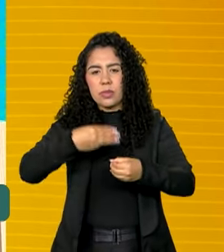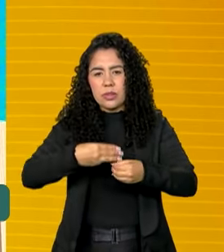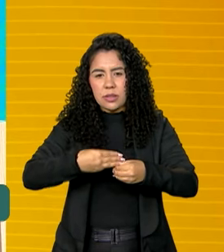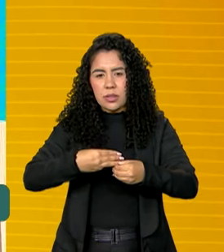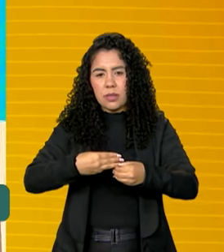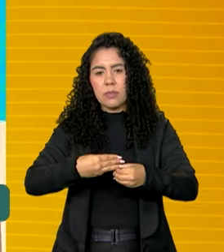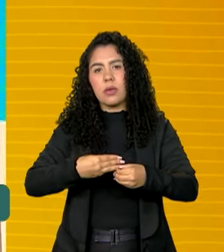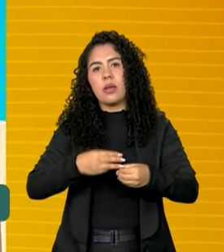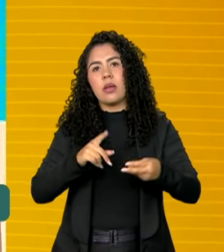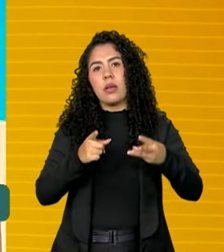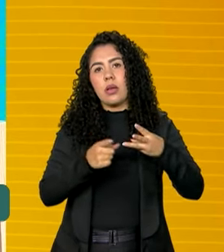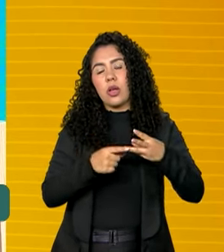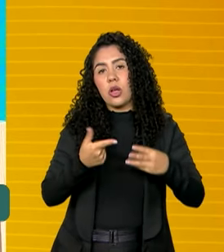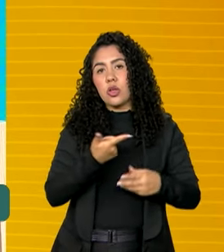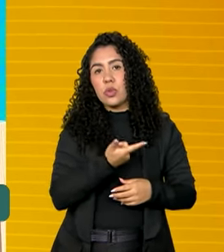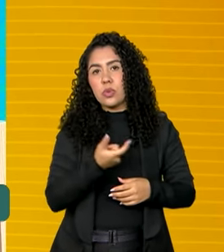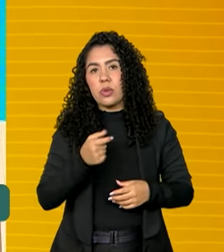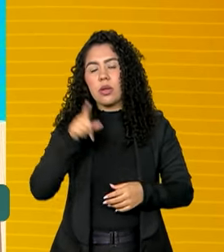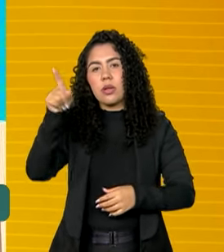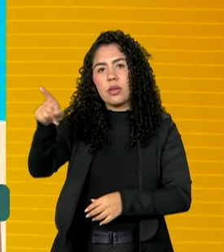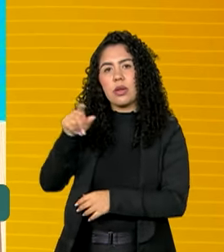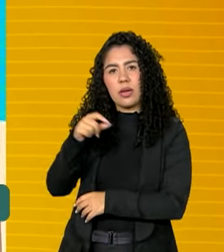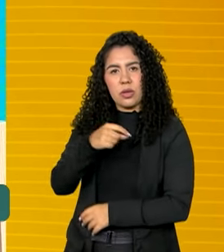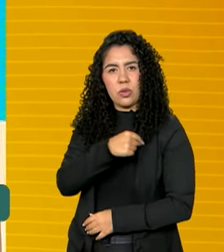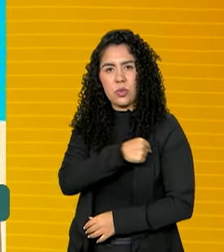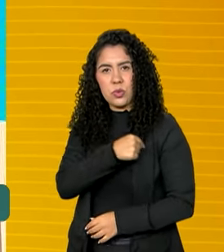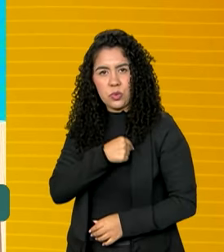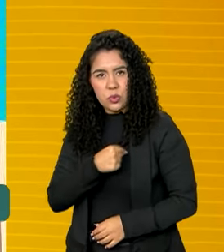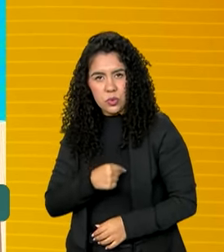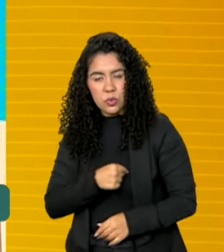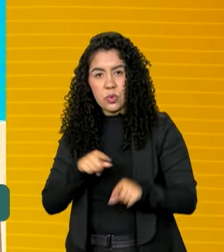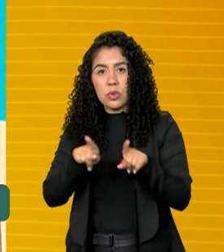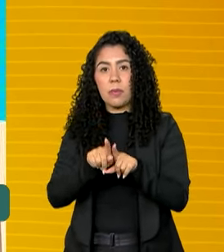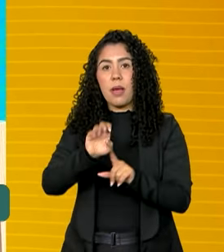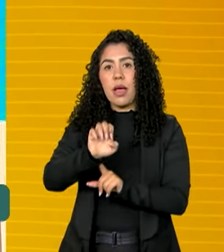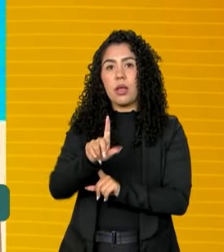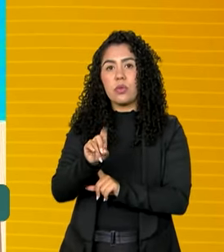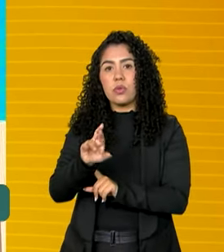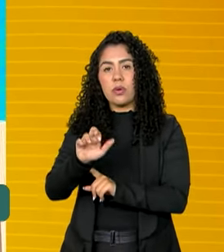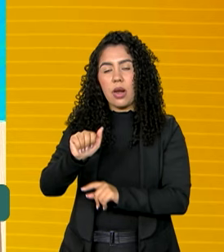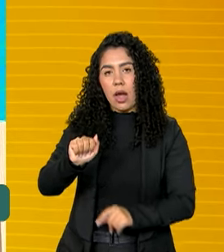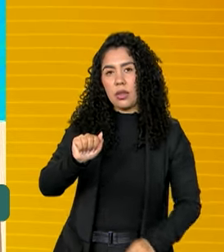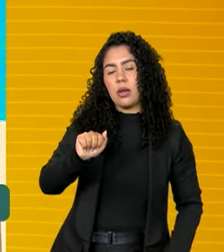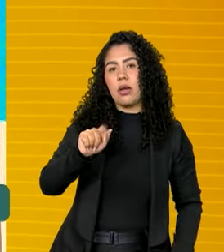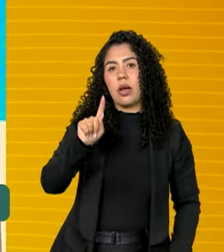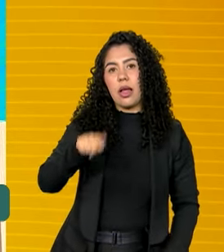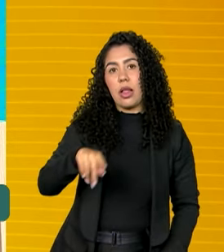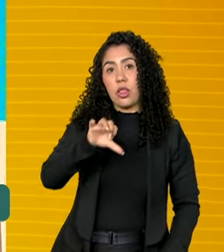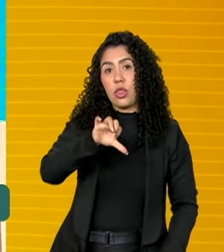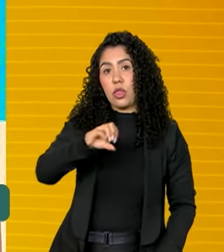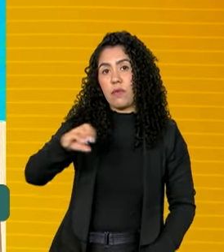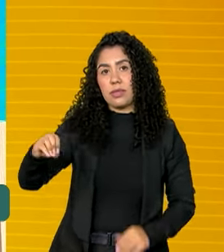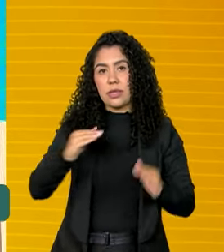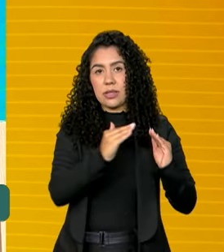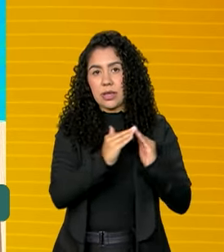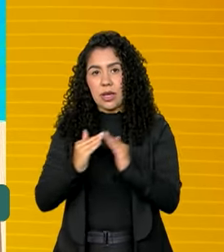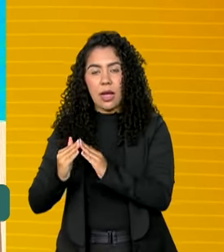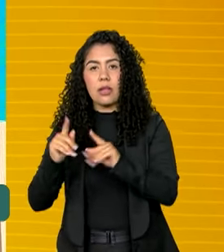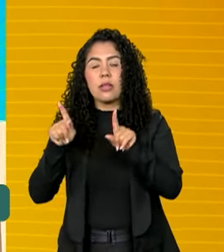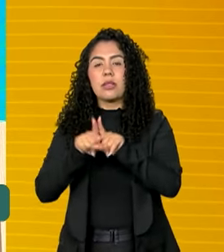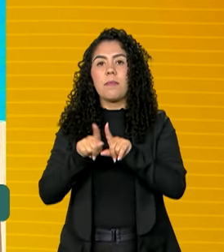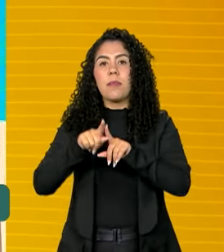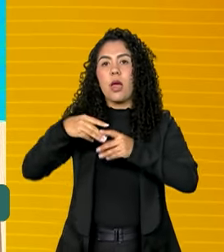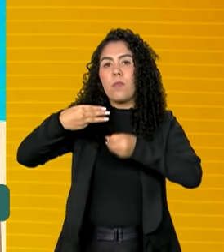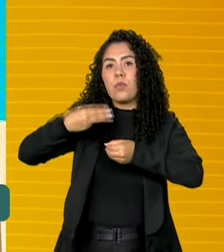Em Cruzeiro do Sul serão 500. Em Eldorado do Sul serão 900 unidades. Em Estrela serão